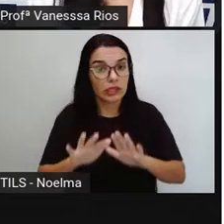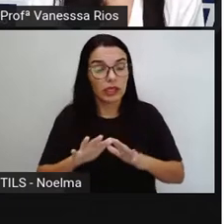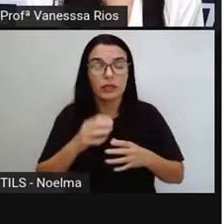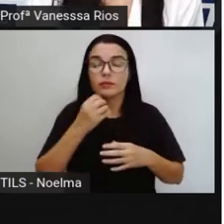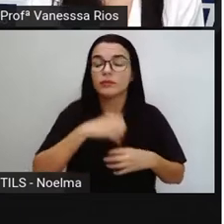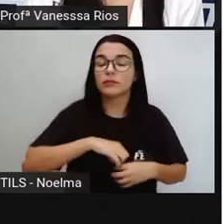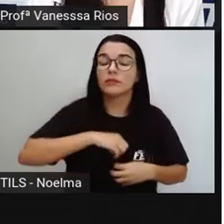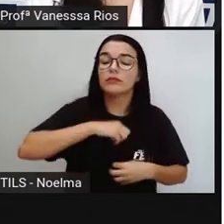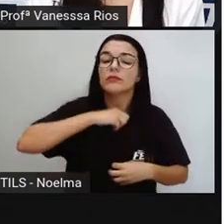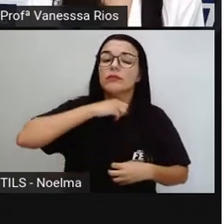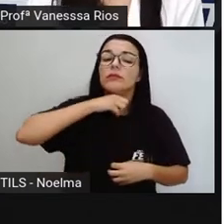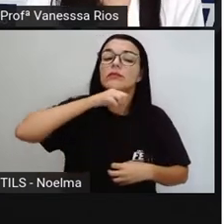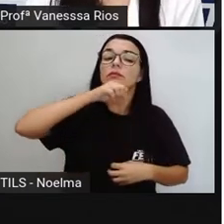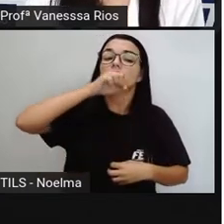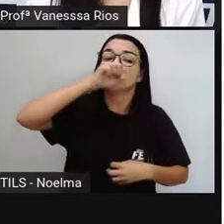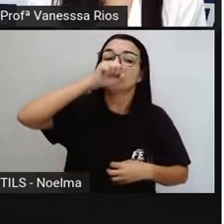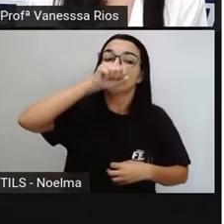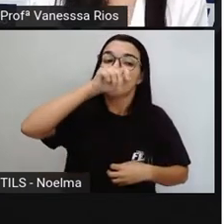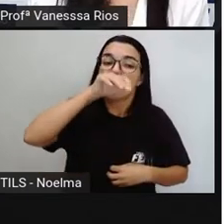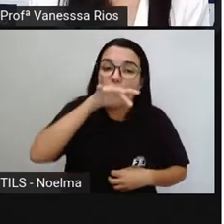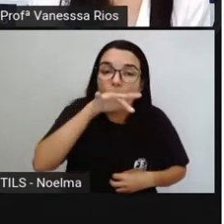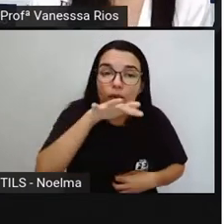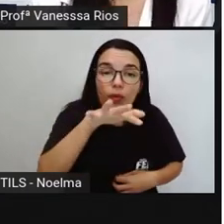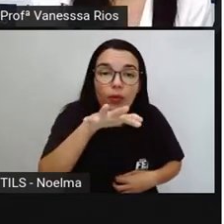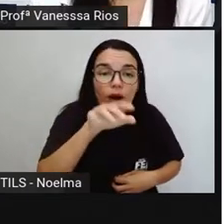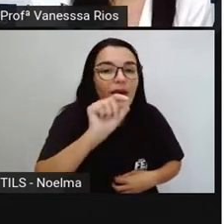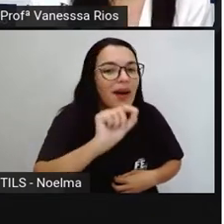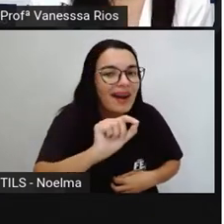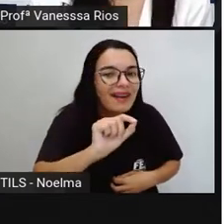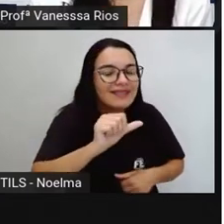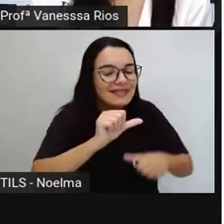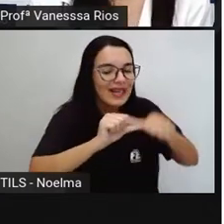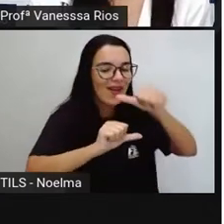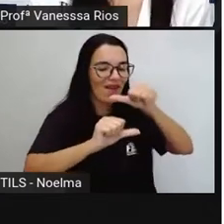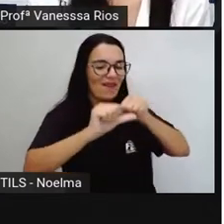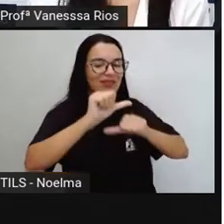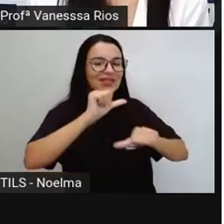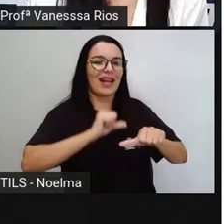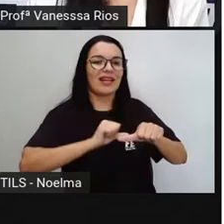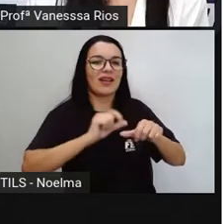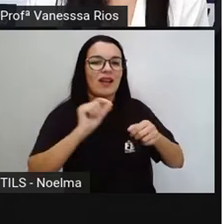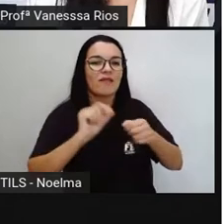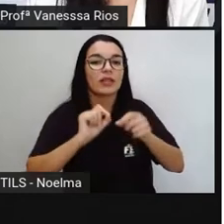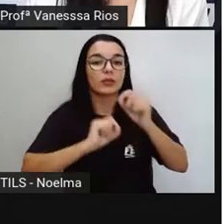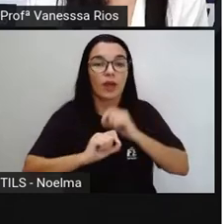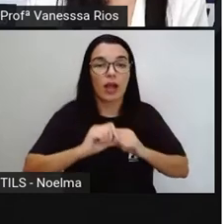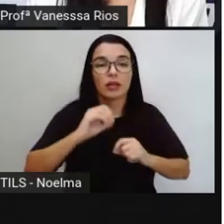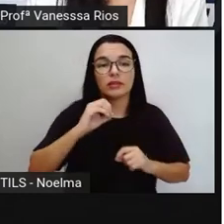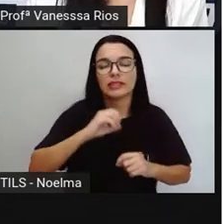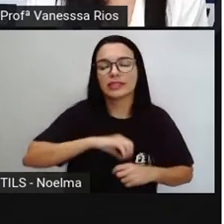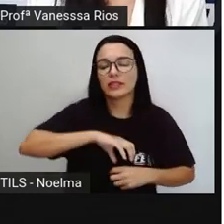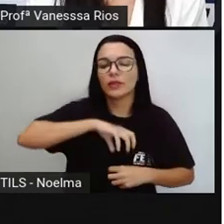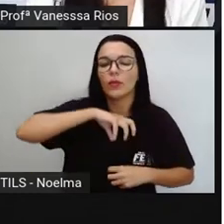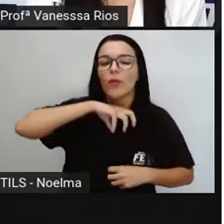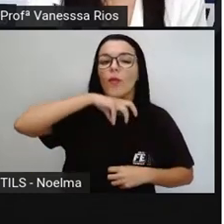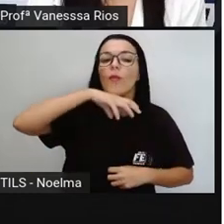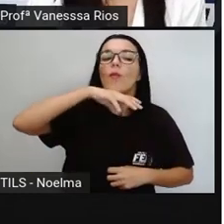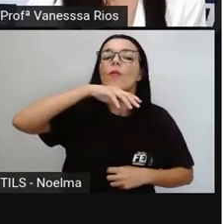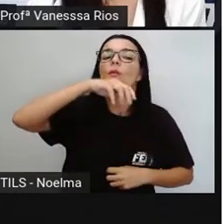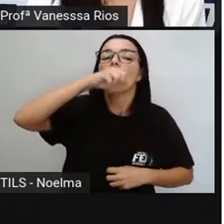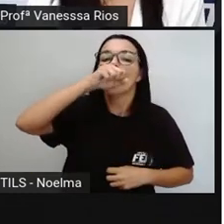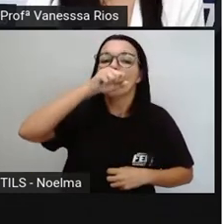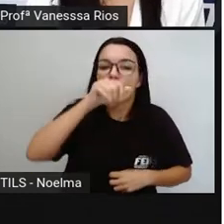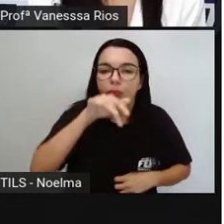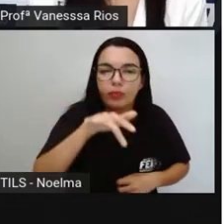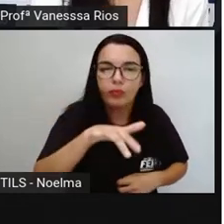A expiração é o processo contrário da inspiração, isto é, o ar é eliminado dos